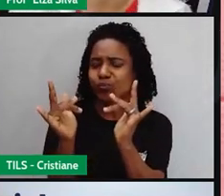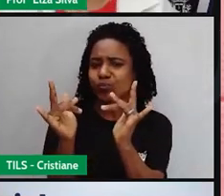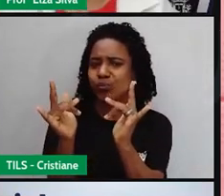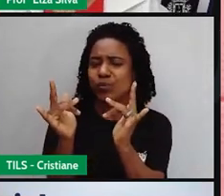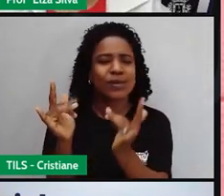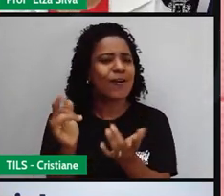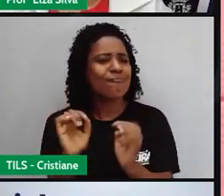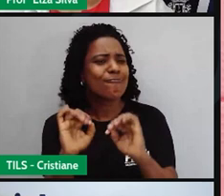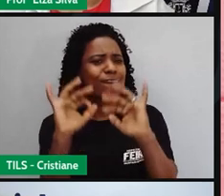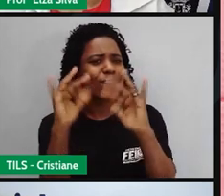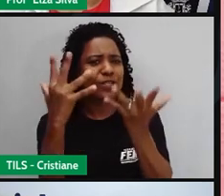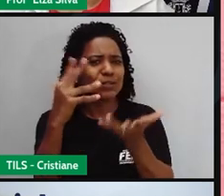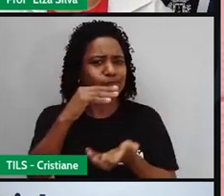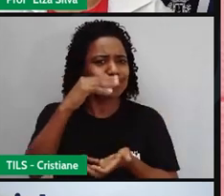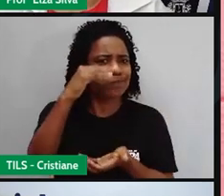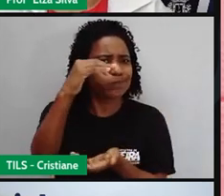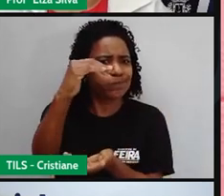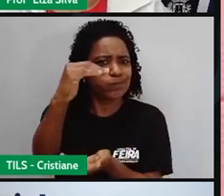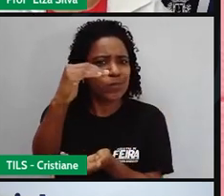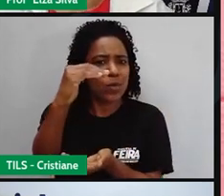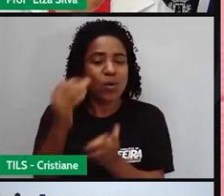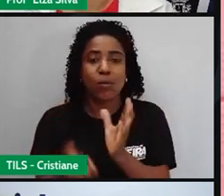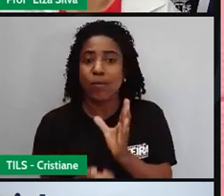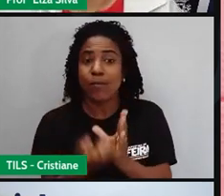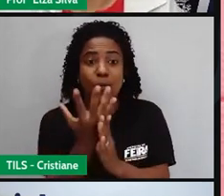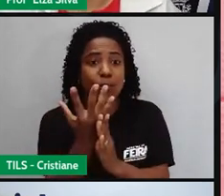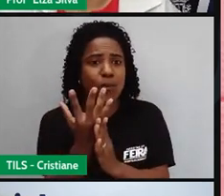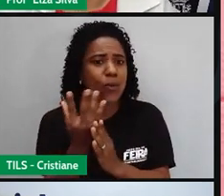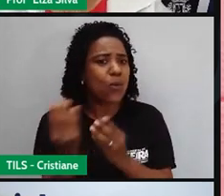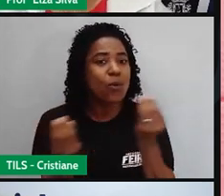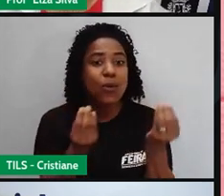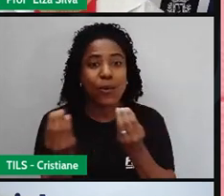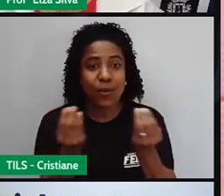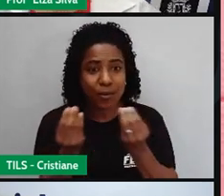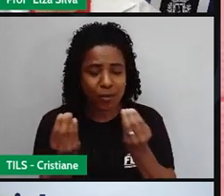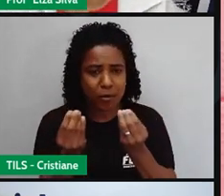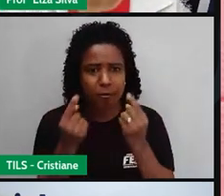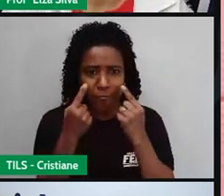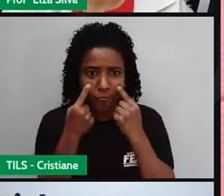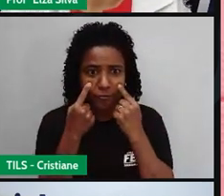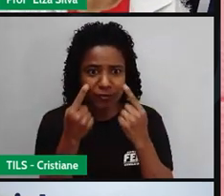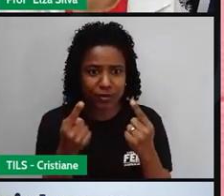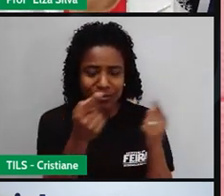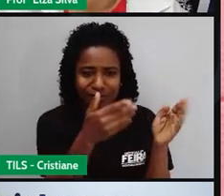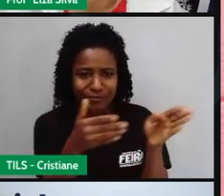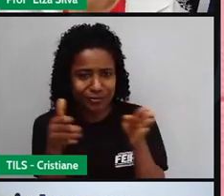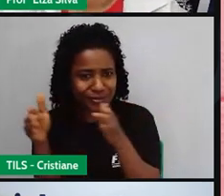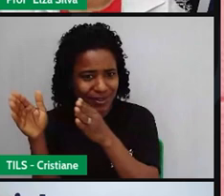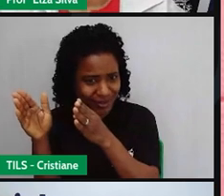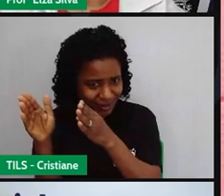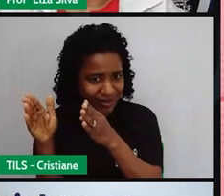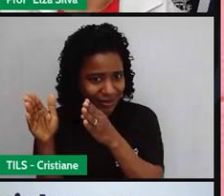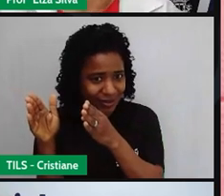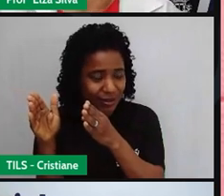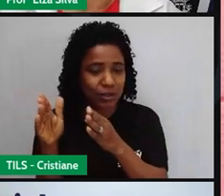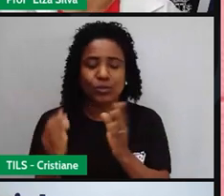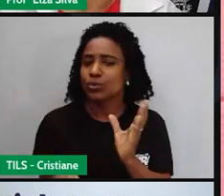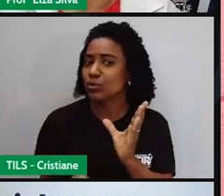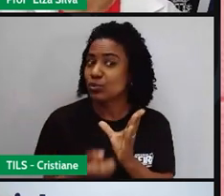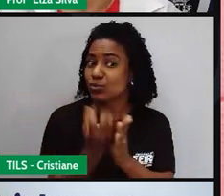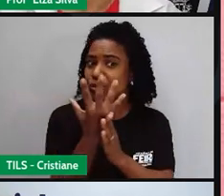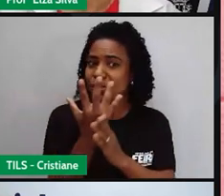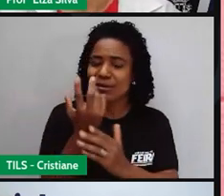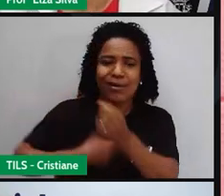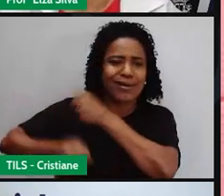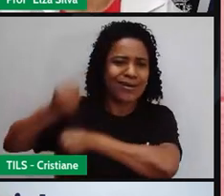Valentino. De acordo com o vídeo, nós vimos que, na verdade, surgiu